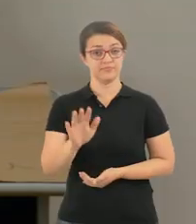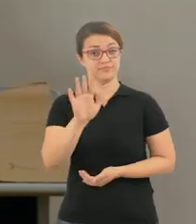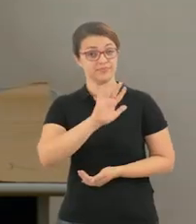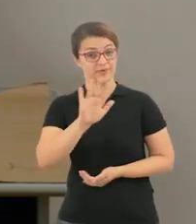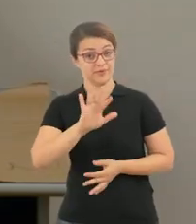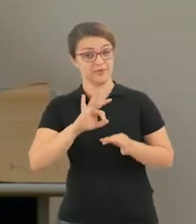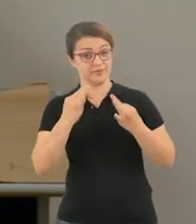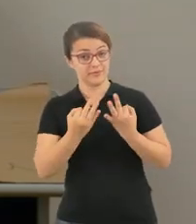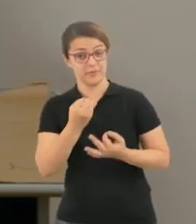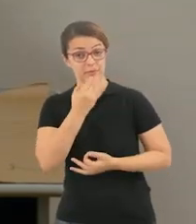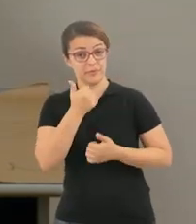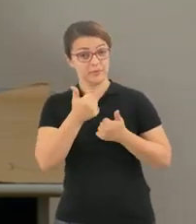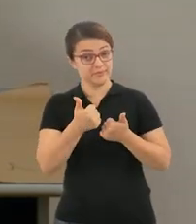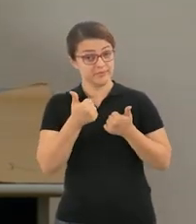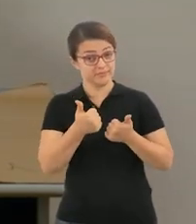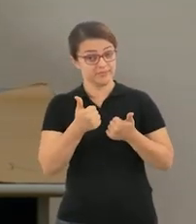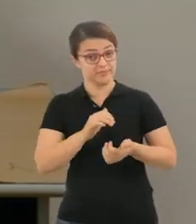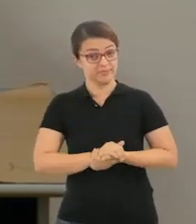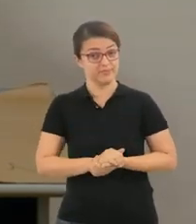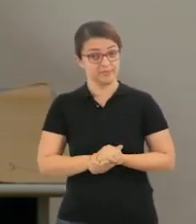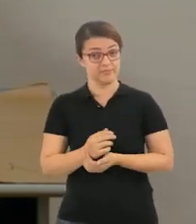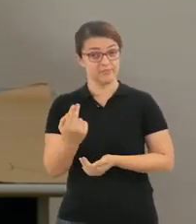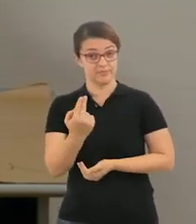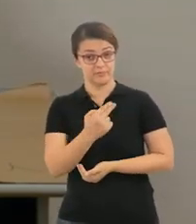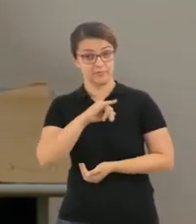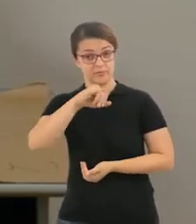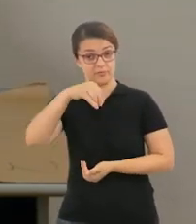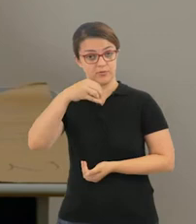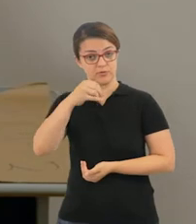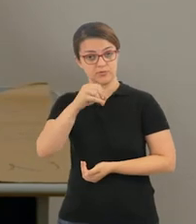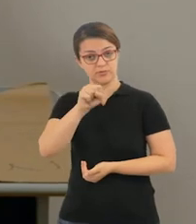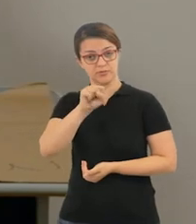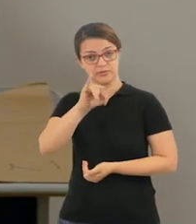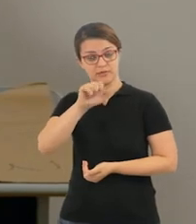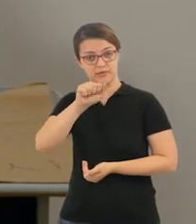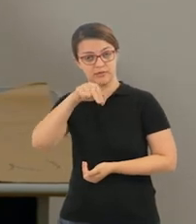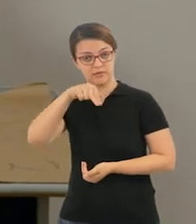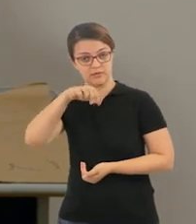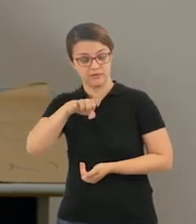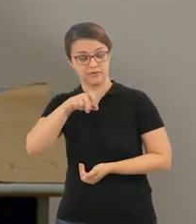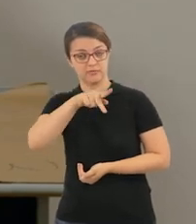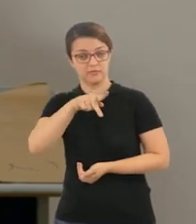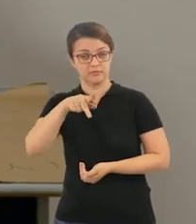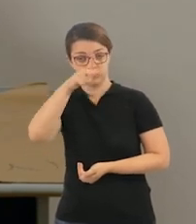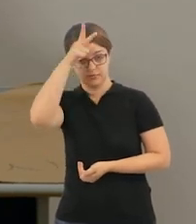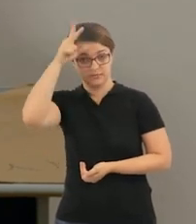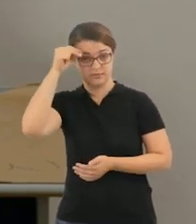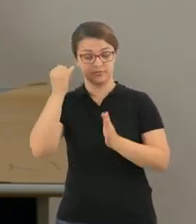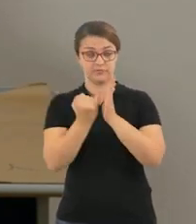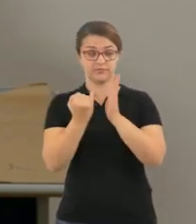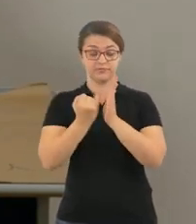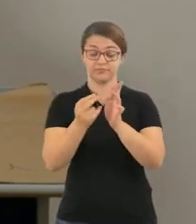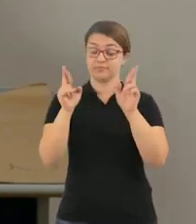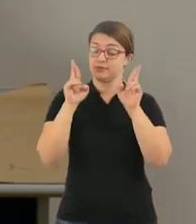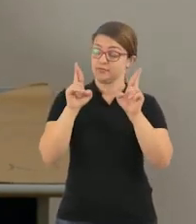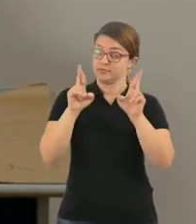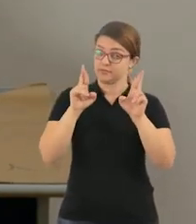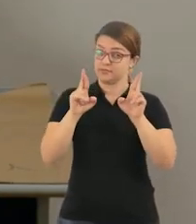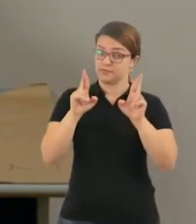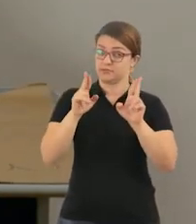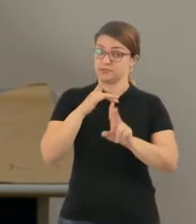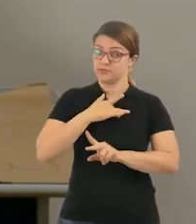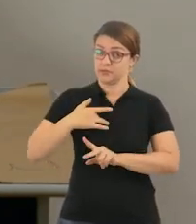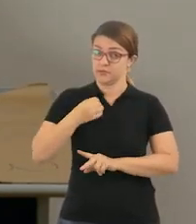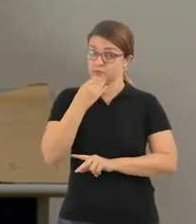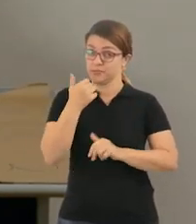Olá, família! Tudo bem com vocês? Sou a professora Josiane Marani, da Rede Municipal de Itapevi. Espero que todos